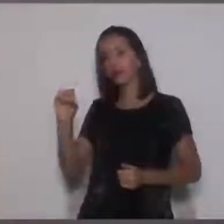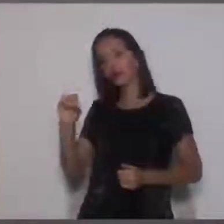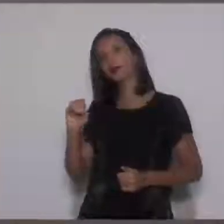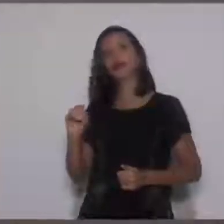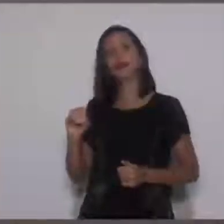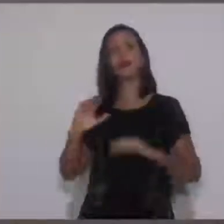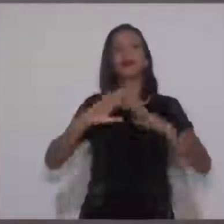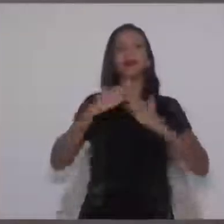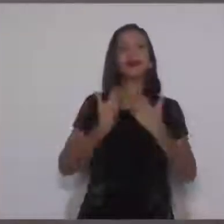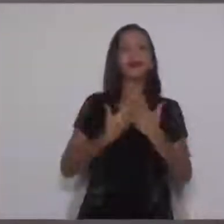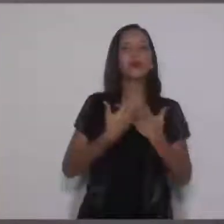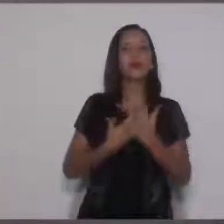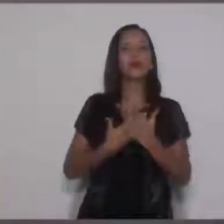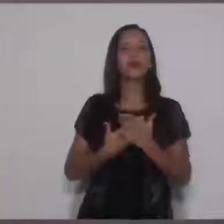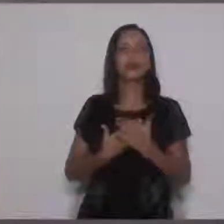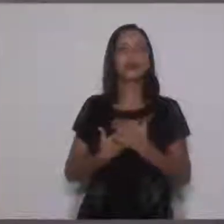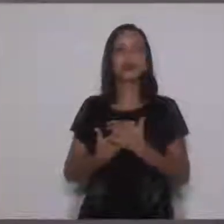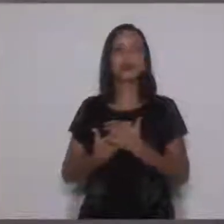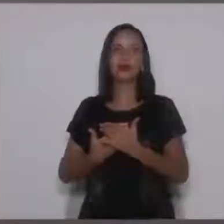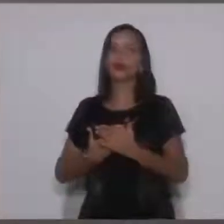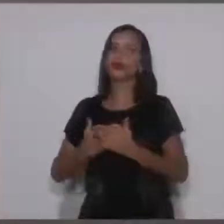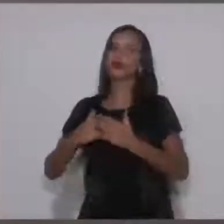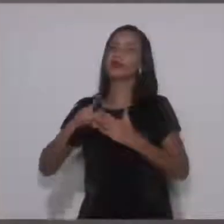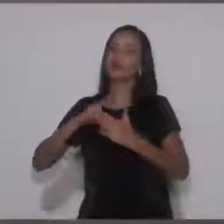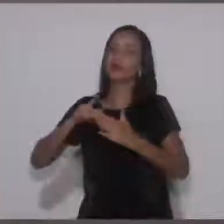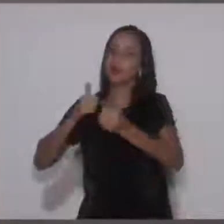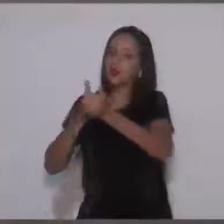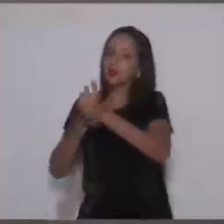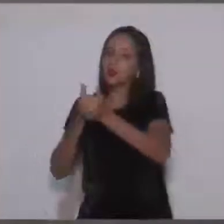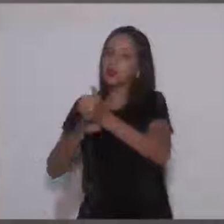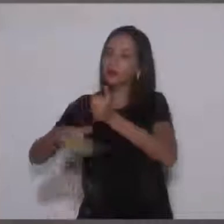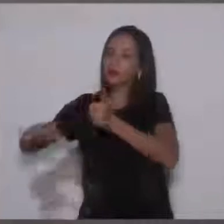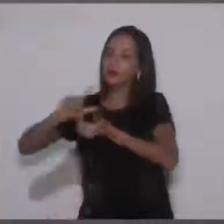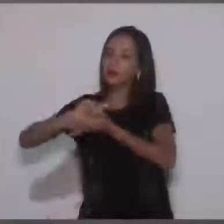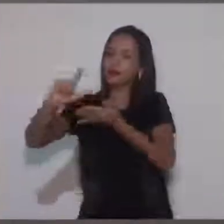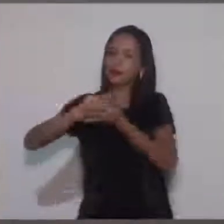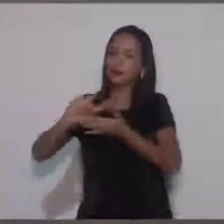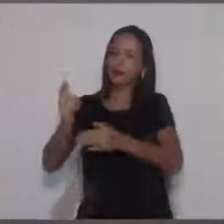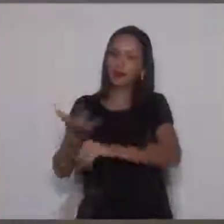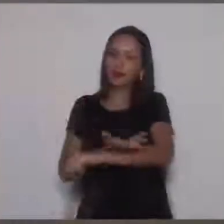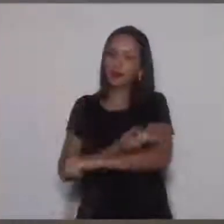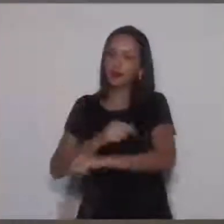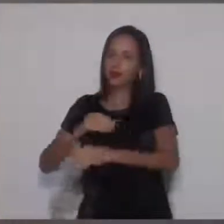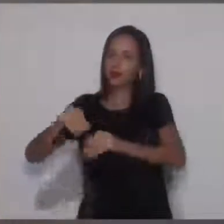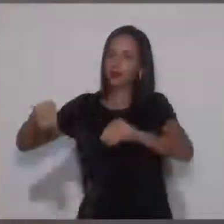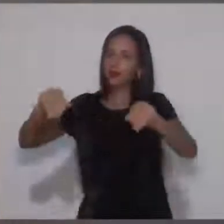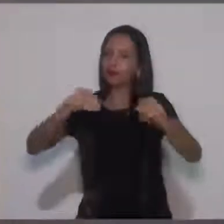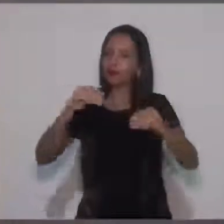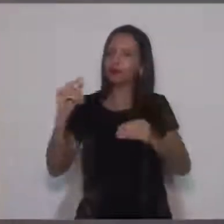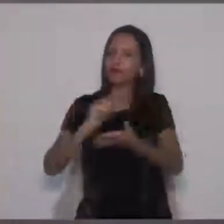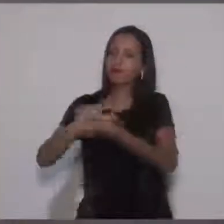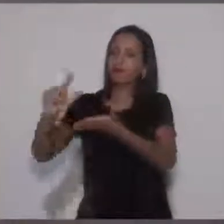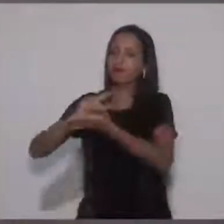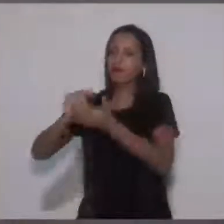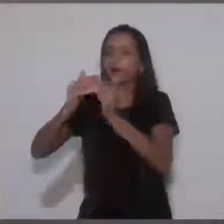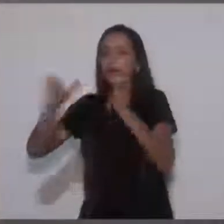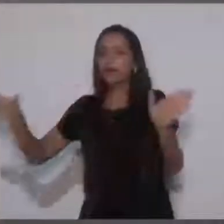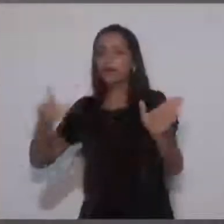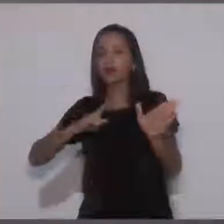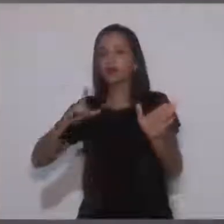Von Zubem, que eu estou vendo a limpeza de um terreno lá, eu não sei se efetivamente é para a abertura de mais uma via.